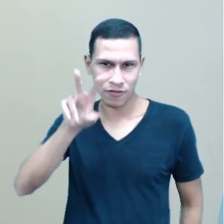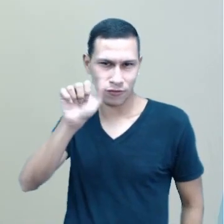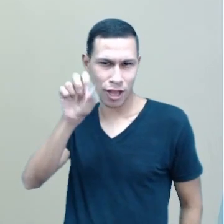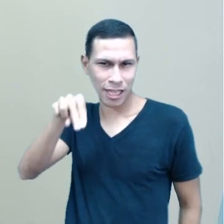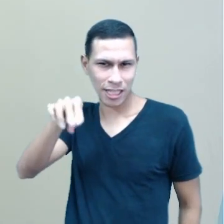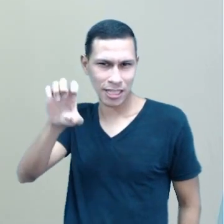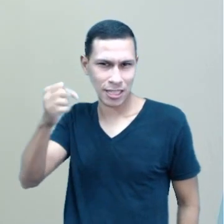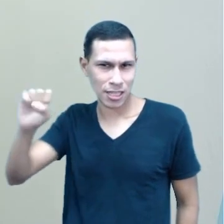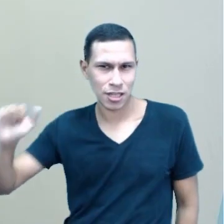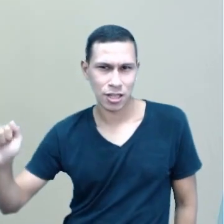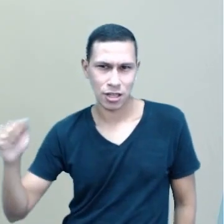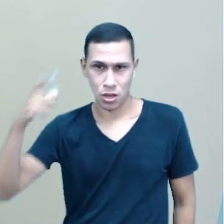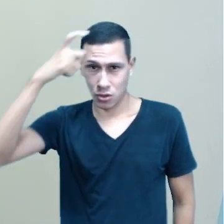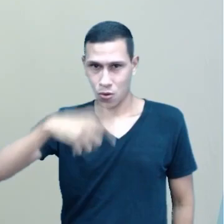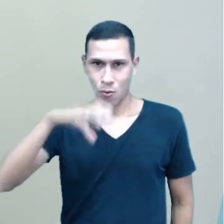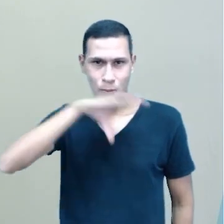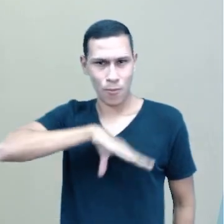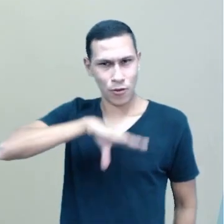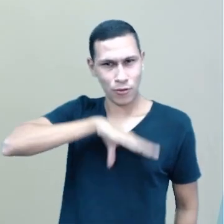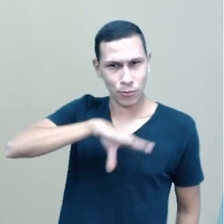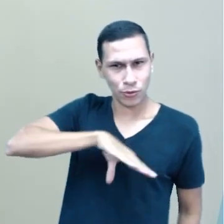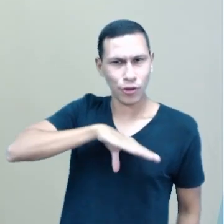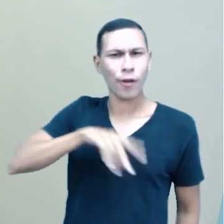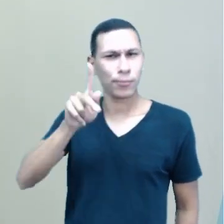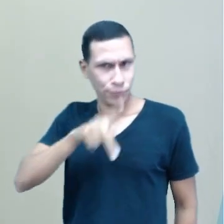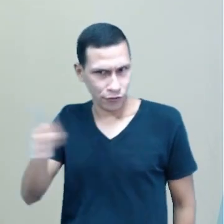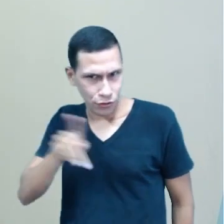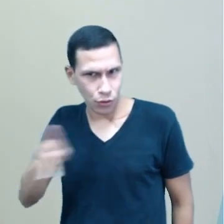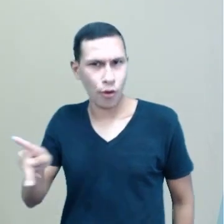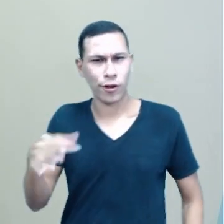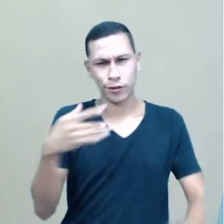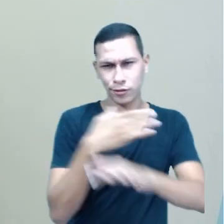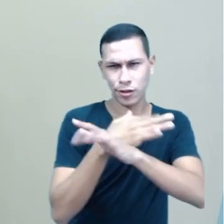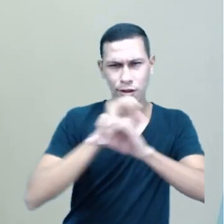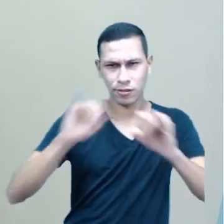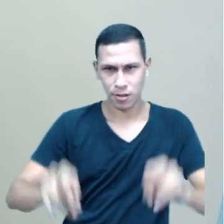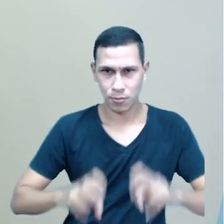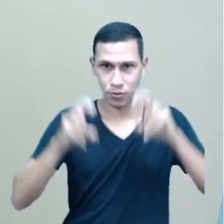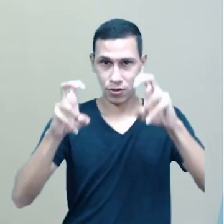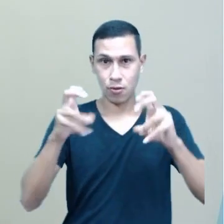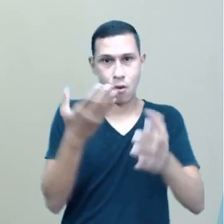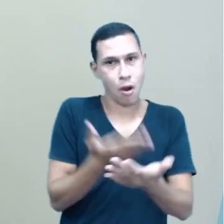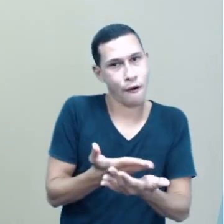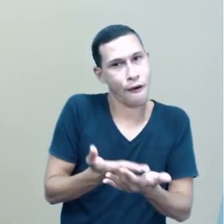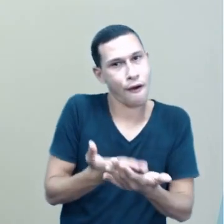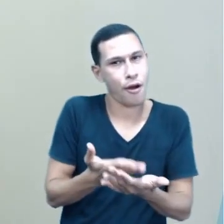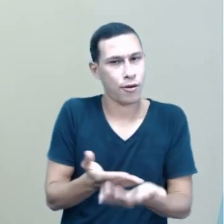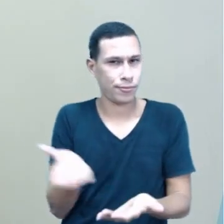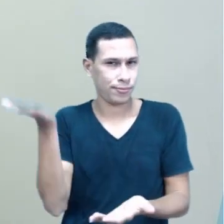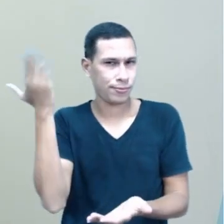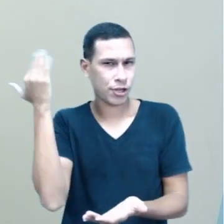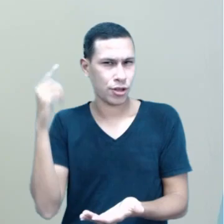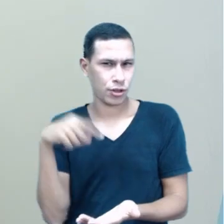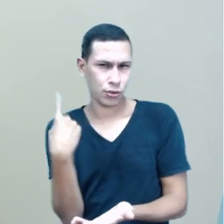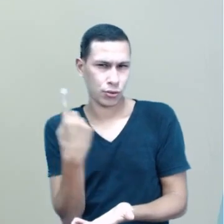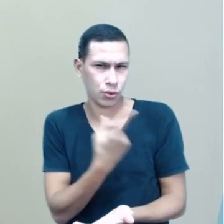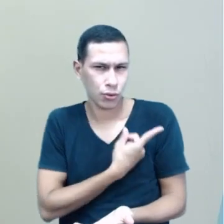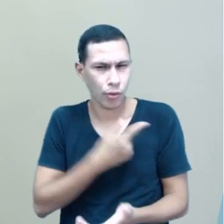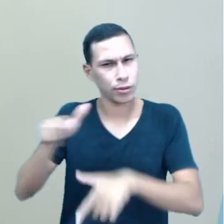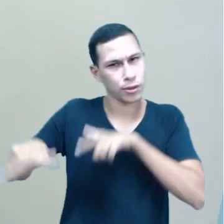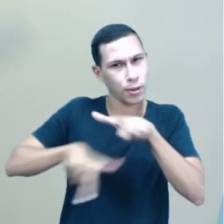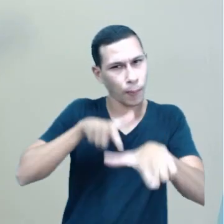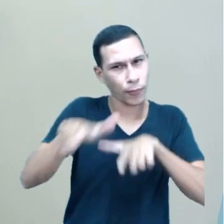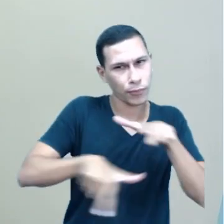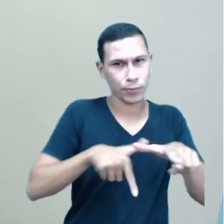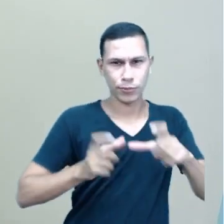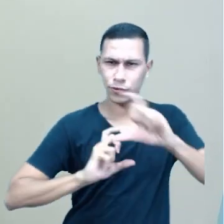sou professora de língua portuguesa da rede de Jaboatão dos Guararapes. Na aula passada, a gente trabalhou o gênero